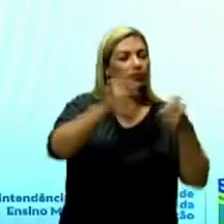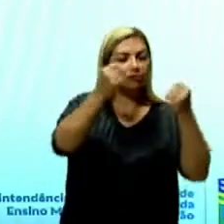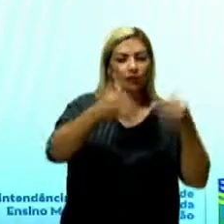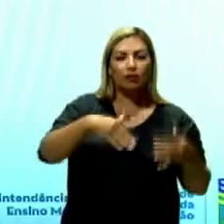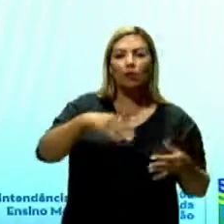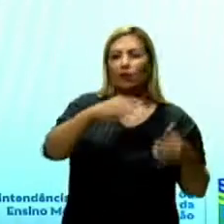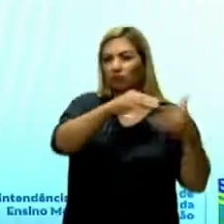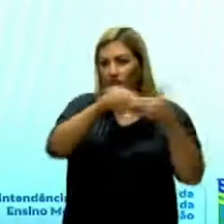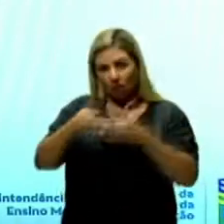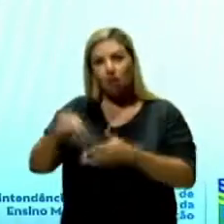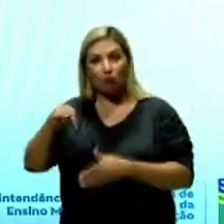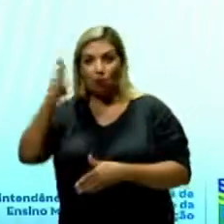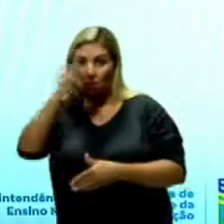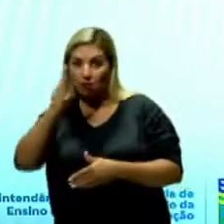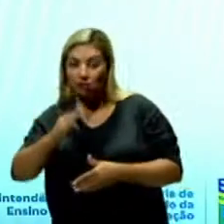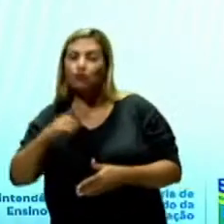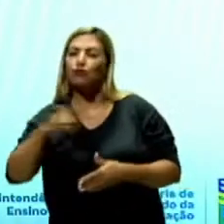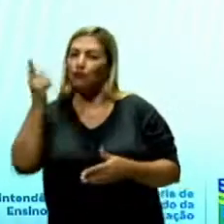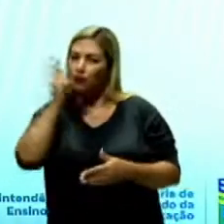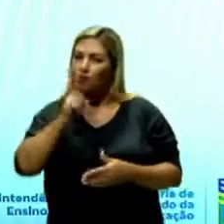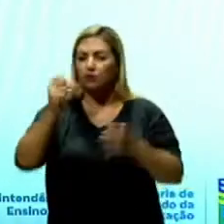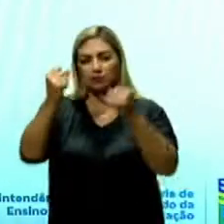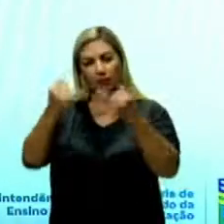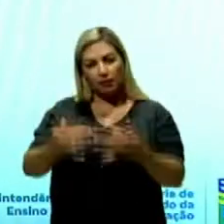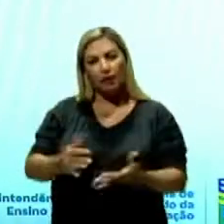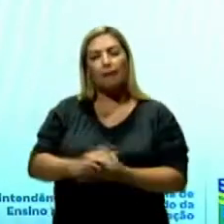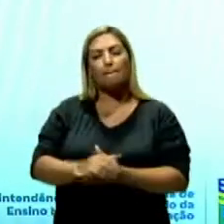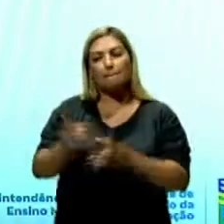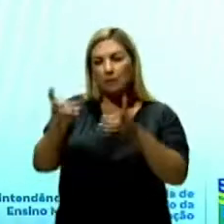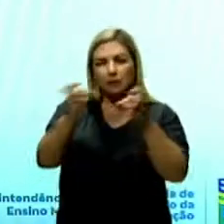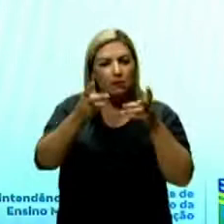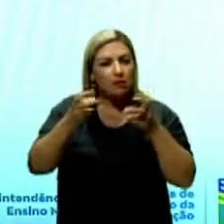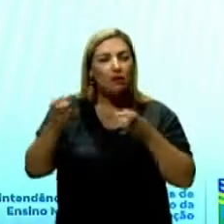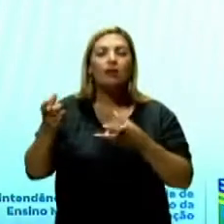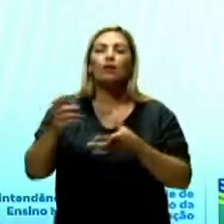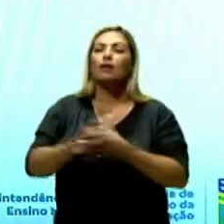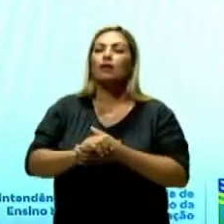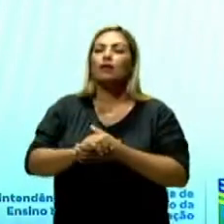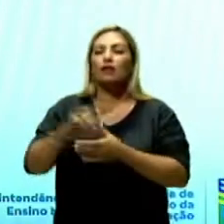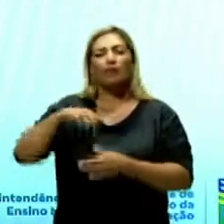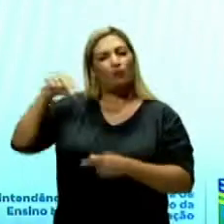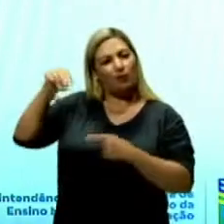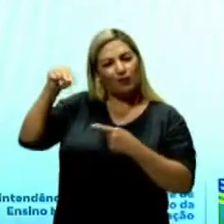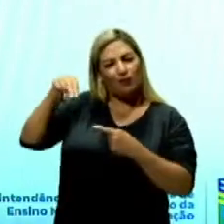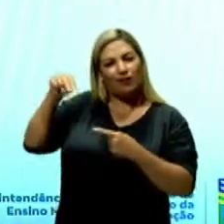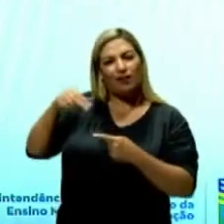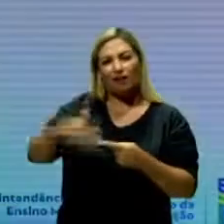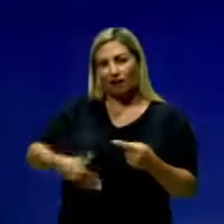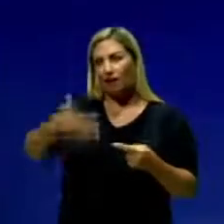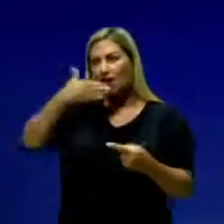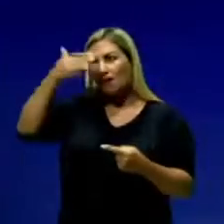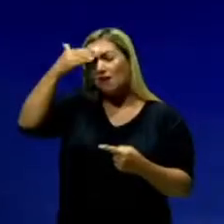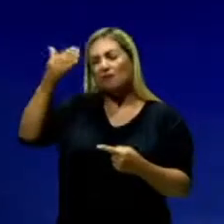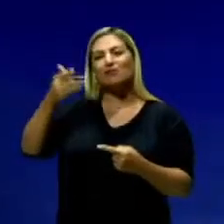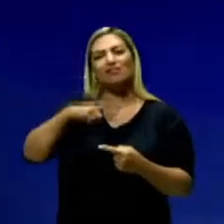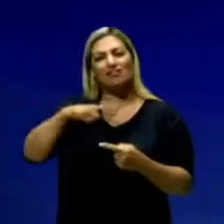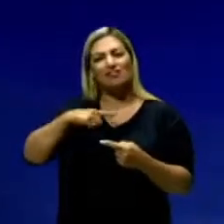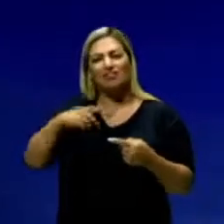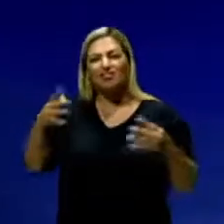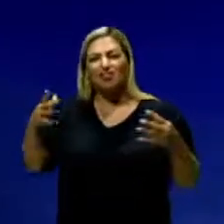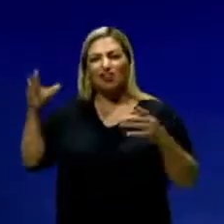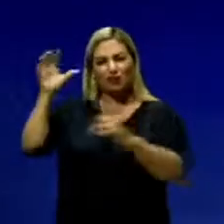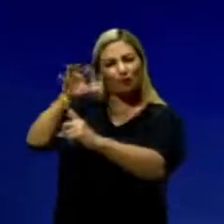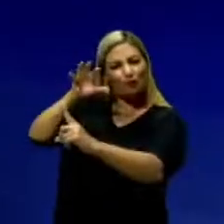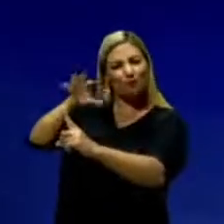Brasil. A gente já conseguiu ver isso, né? Teve uma época que teve uma novela que tinha uma intervenção árabe